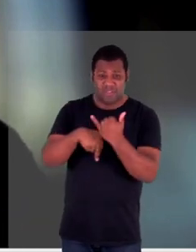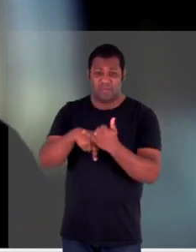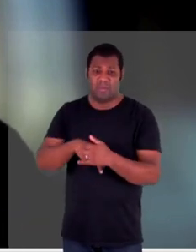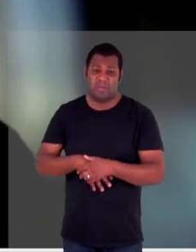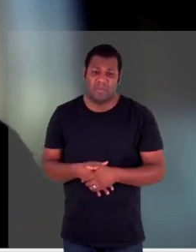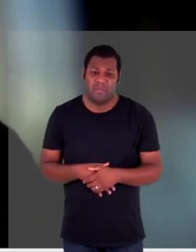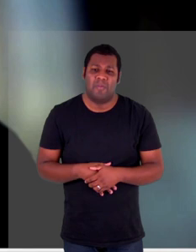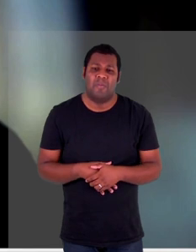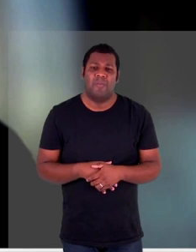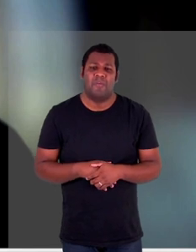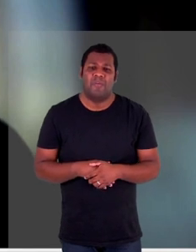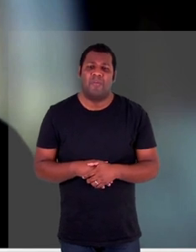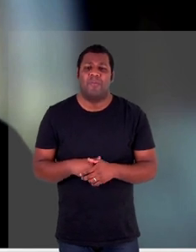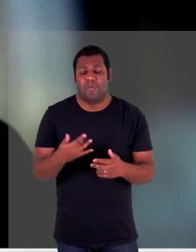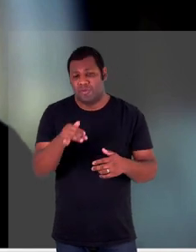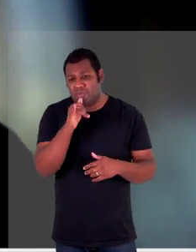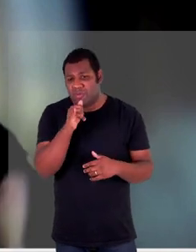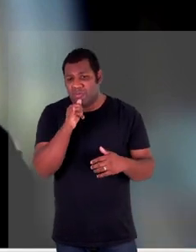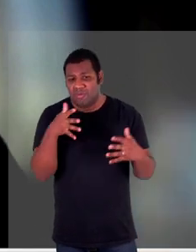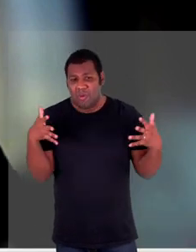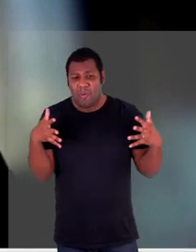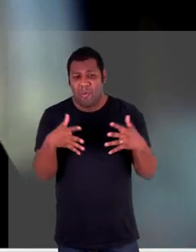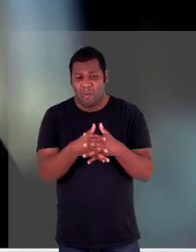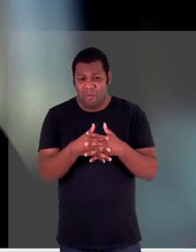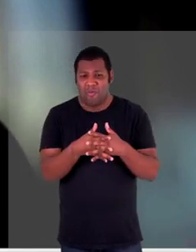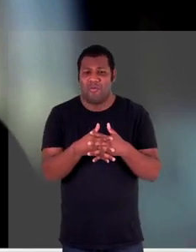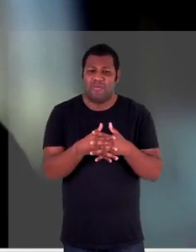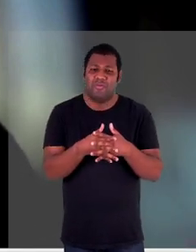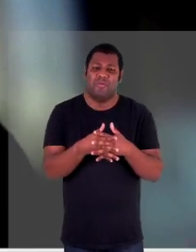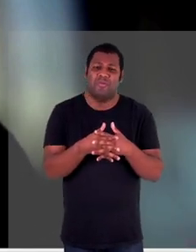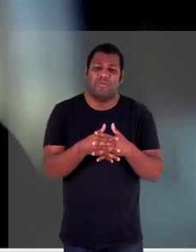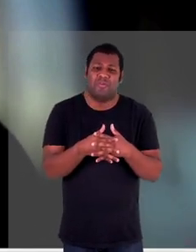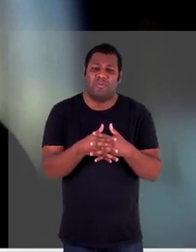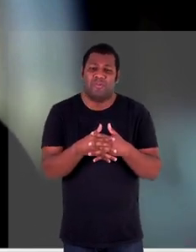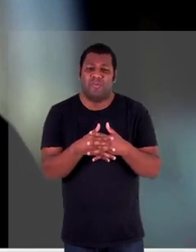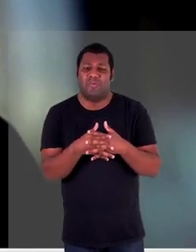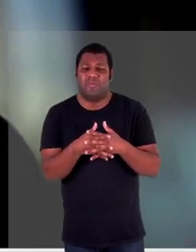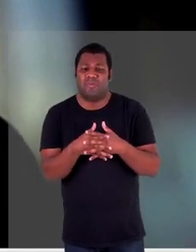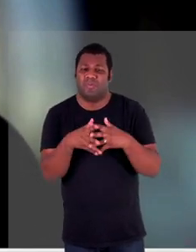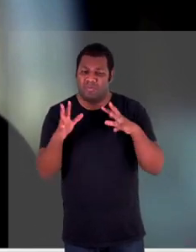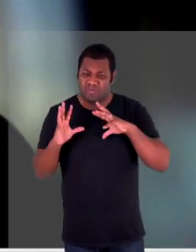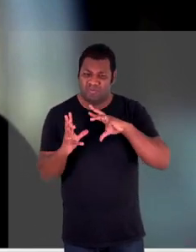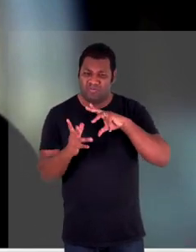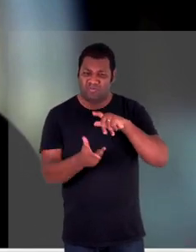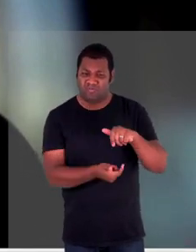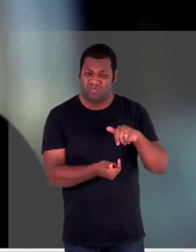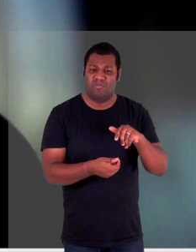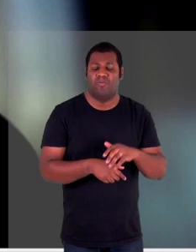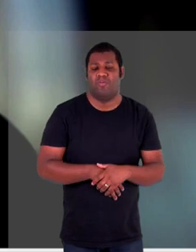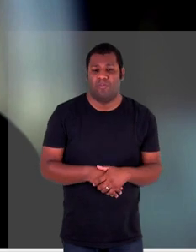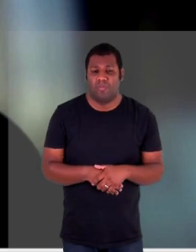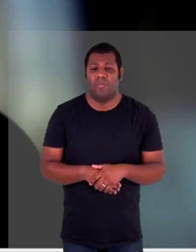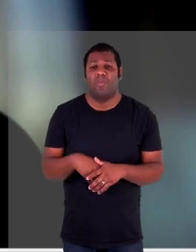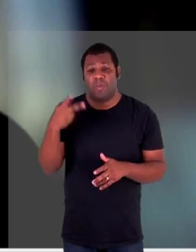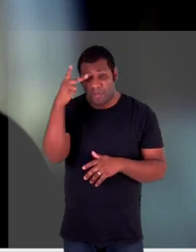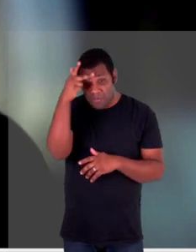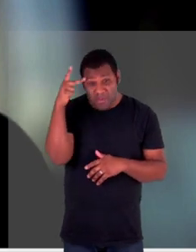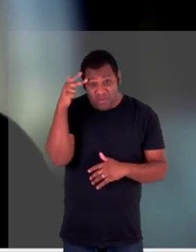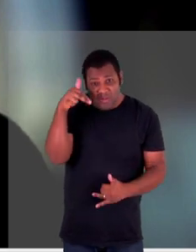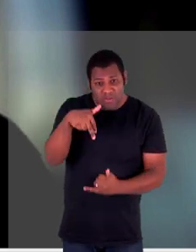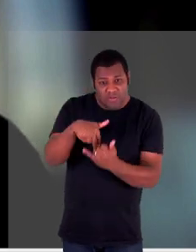a gente tem uma situação de um conflito não internacional claro que eu falo aqui do caso na Ucrânia um deles que a gente chama são as vítimas